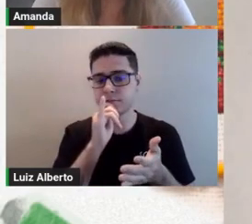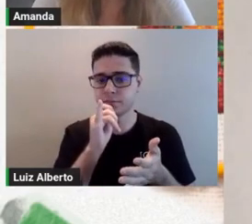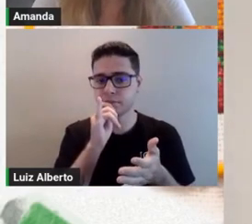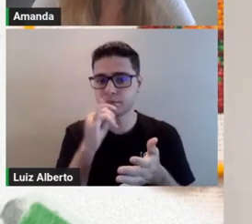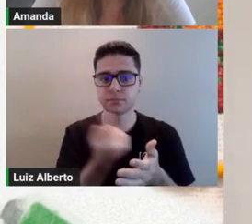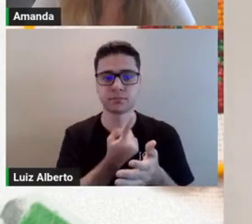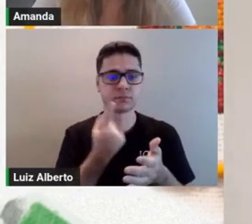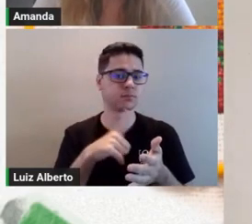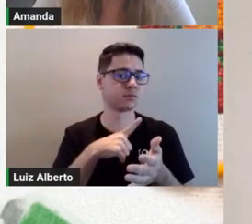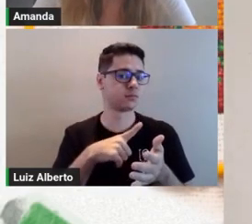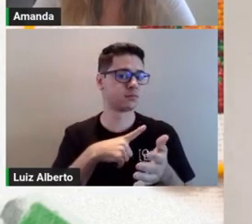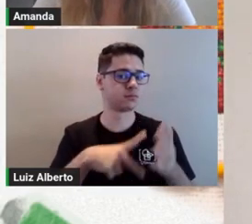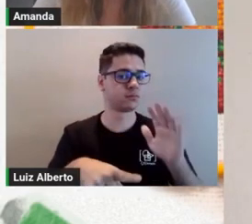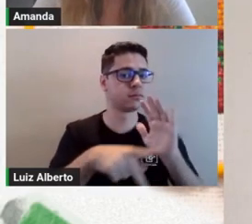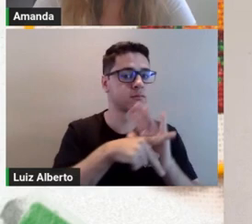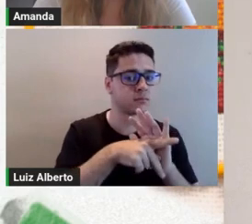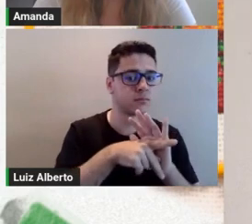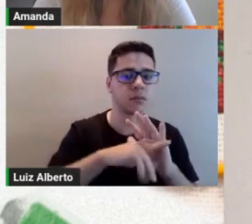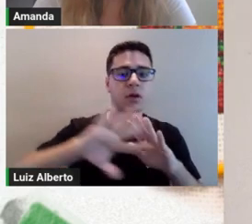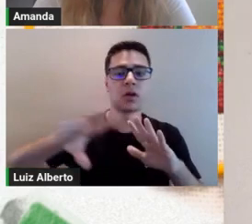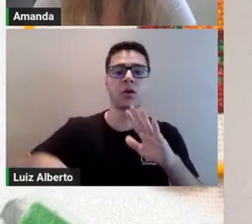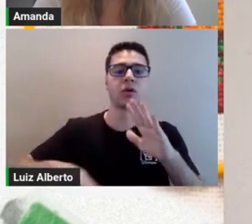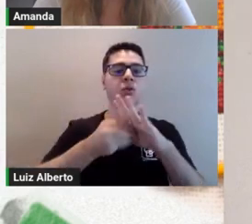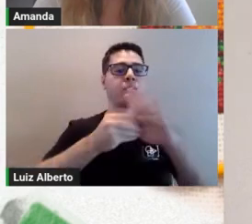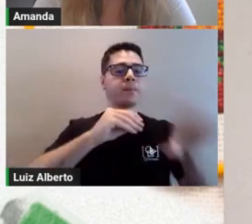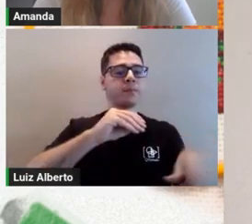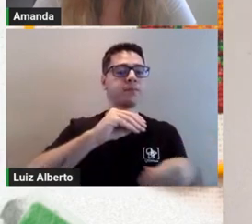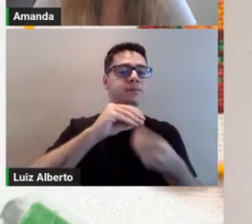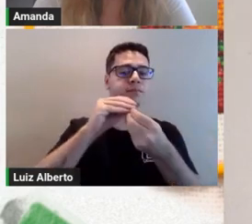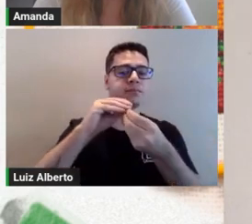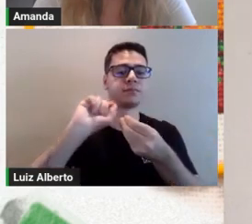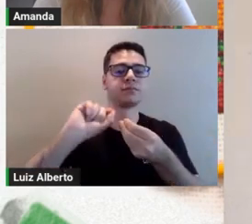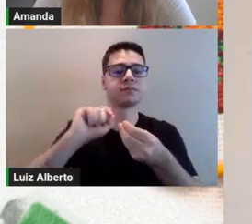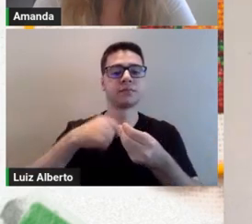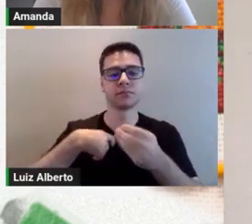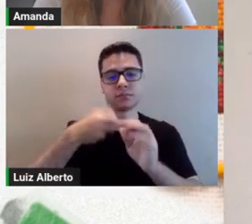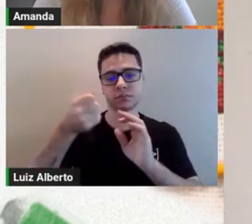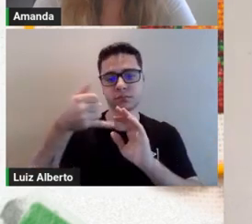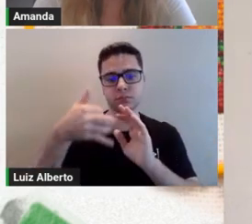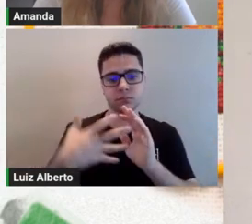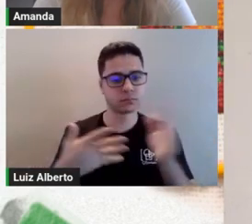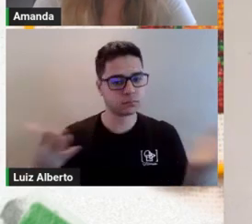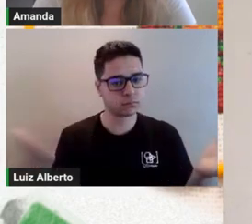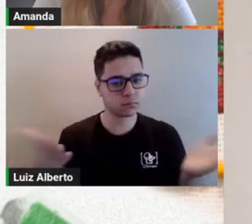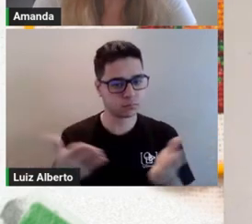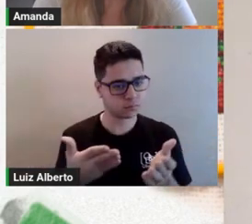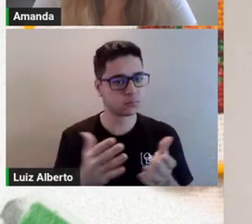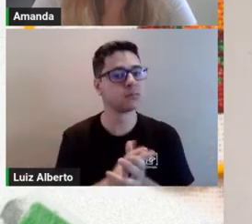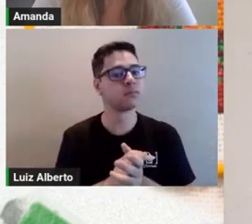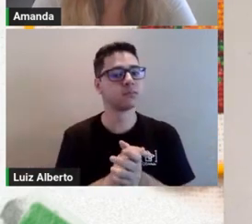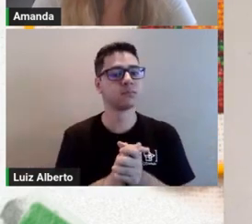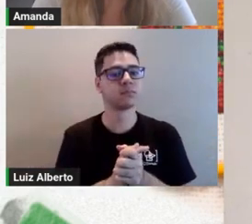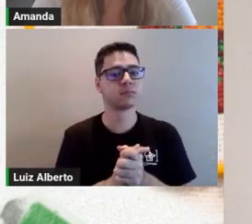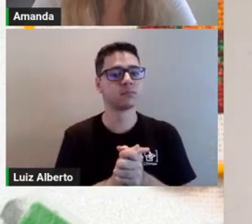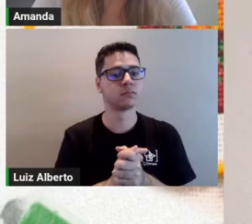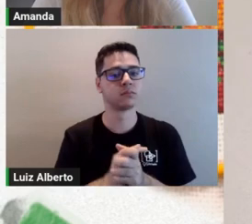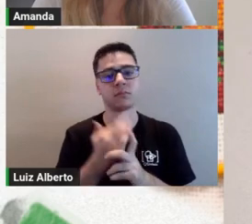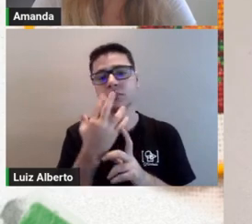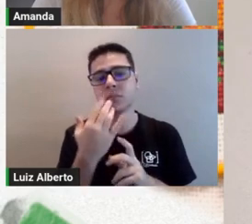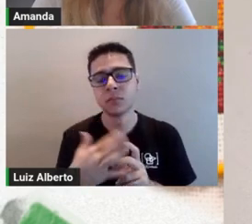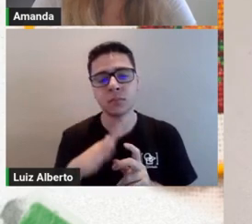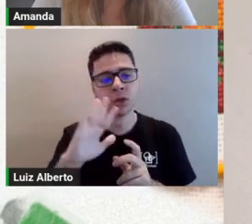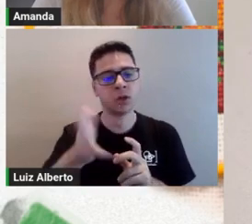tem as complementares. As cores complementares, vou voltar meu círculo para a posição, são as que estão